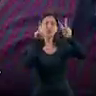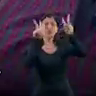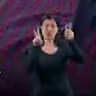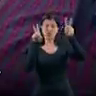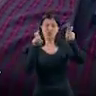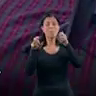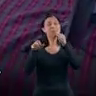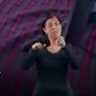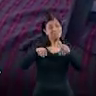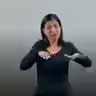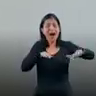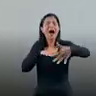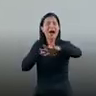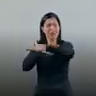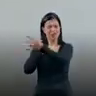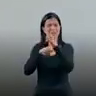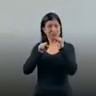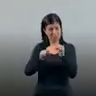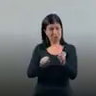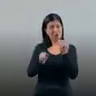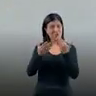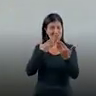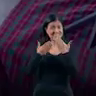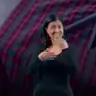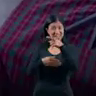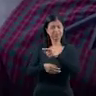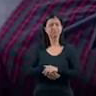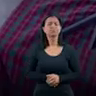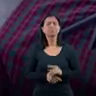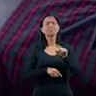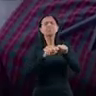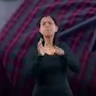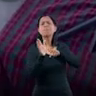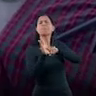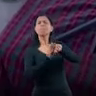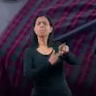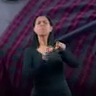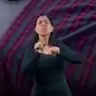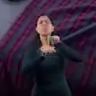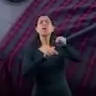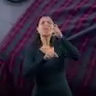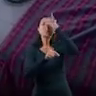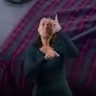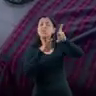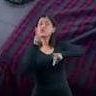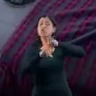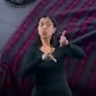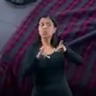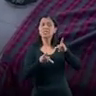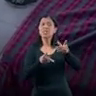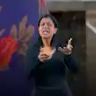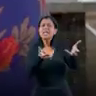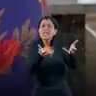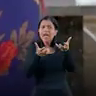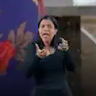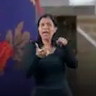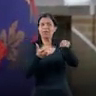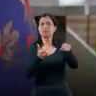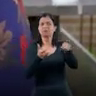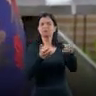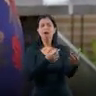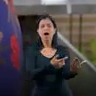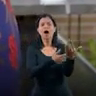importante que é o Orla Noroeste. E aí, Vânia, podemos começar por você? O que as pessoas podem esperar desse empreendimento? Os